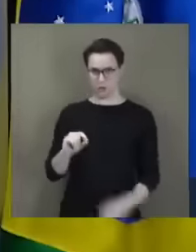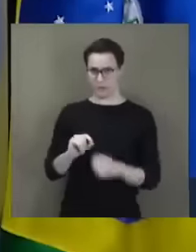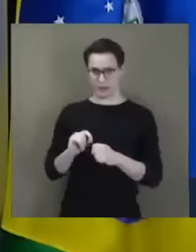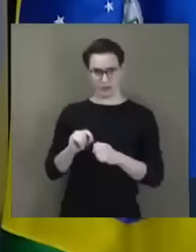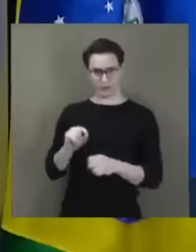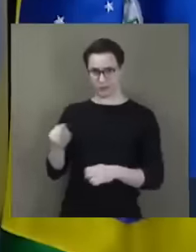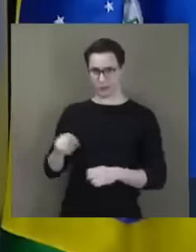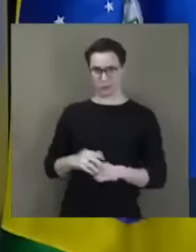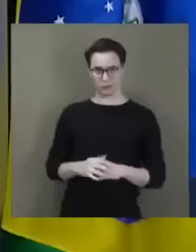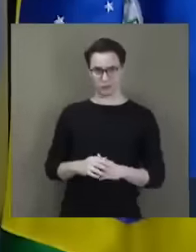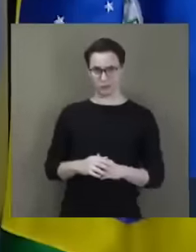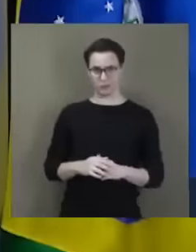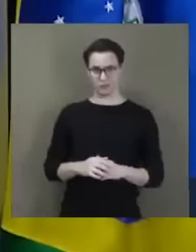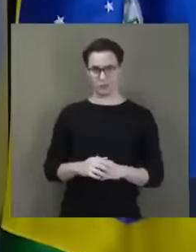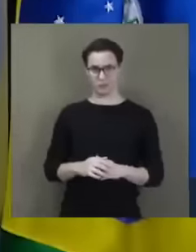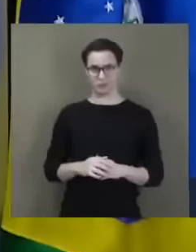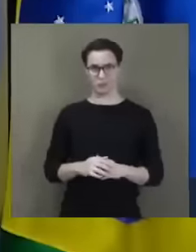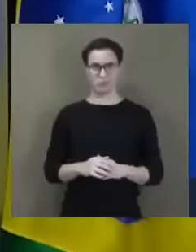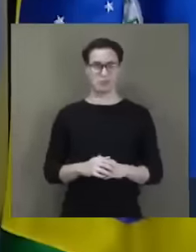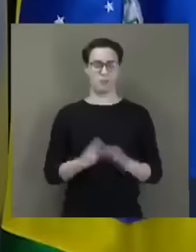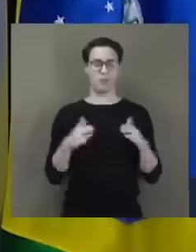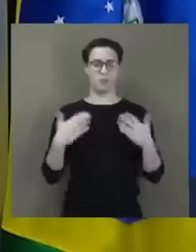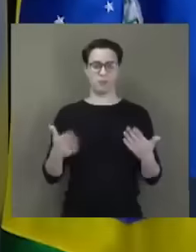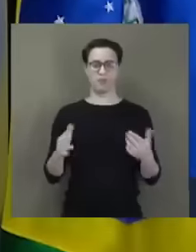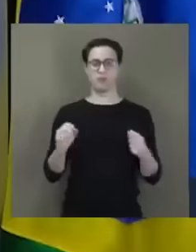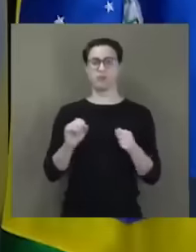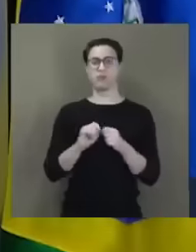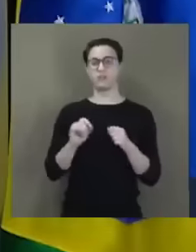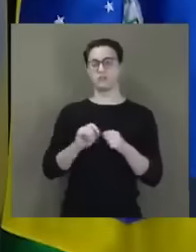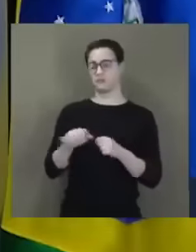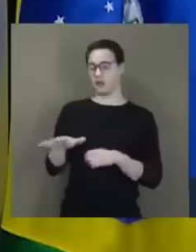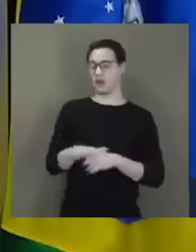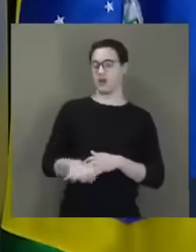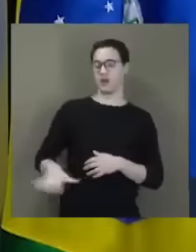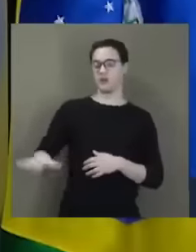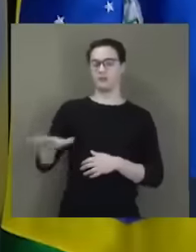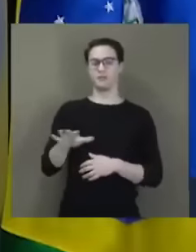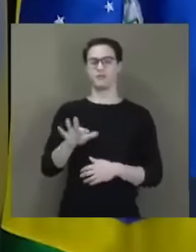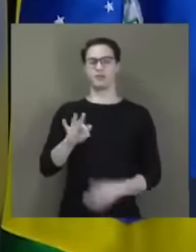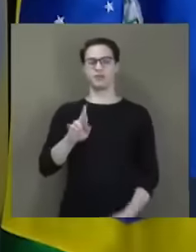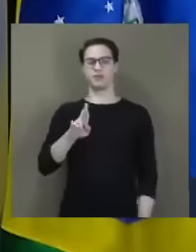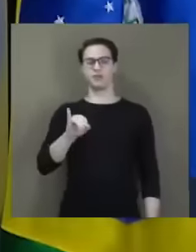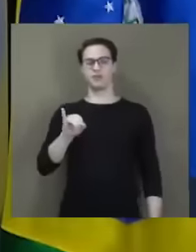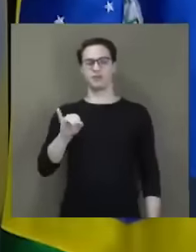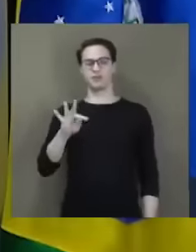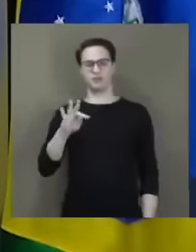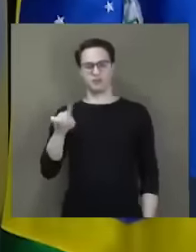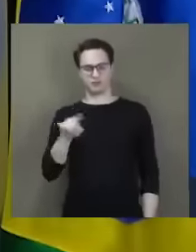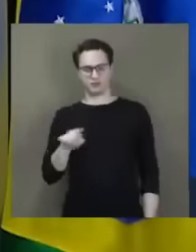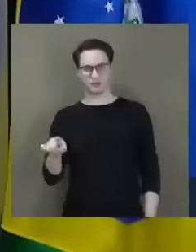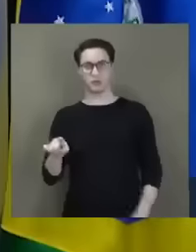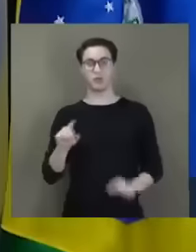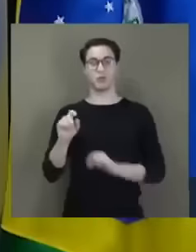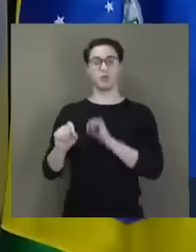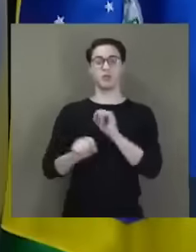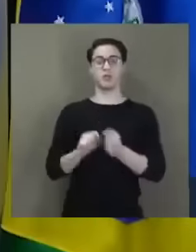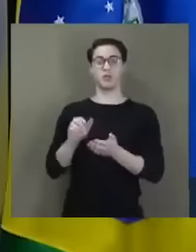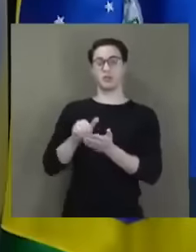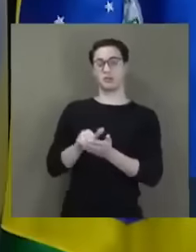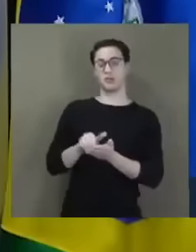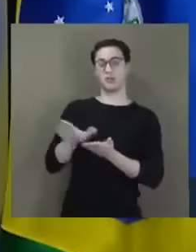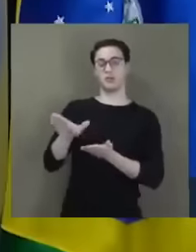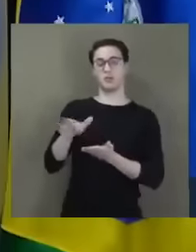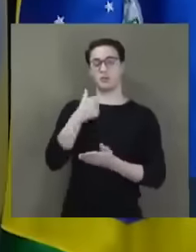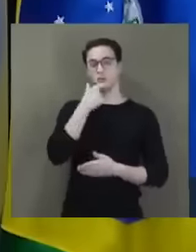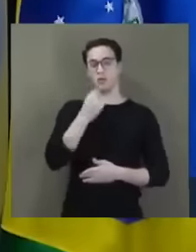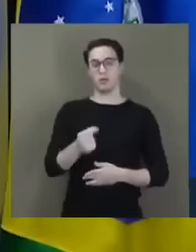poder, limpando a área naquilo que ficou conhecido como o caso Fritz, que foi a demissão do então